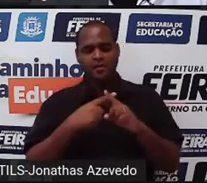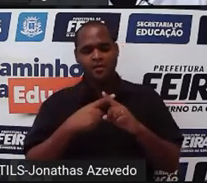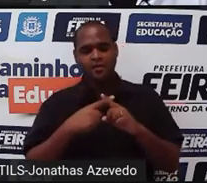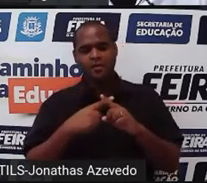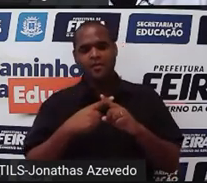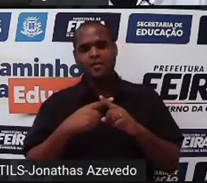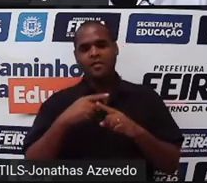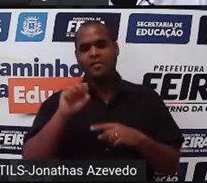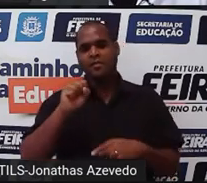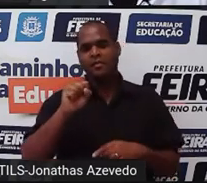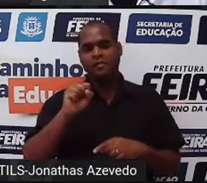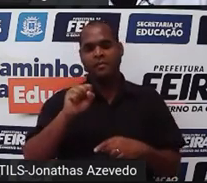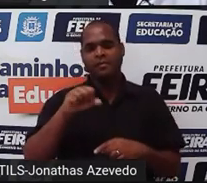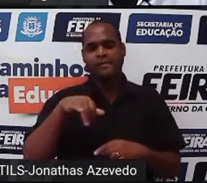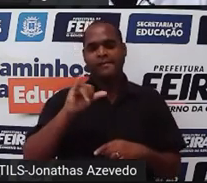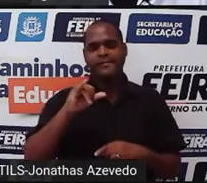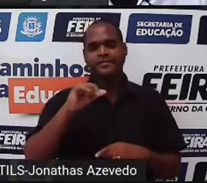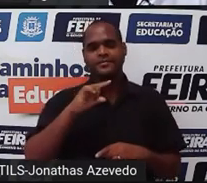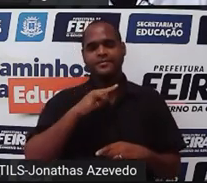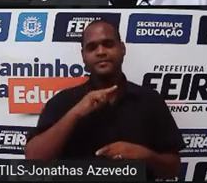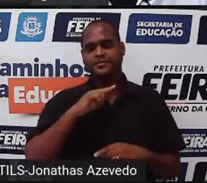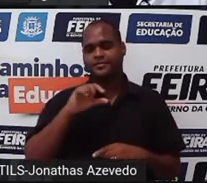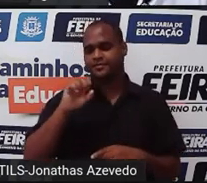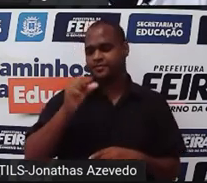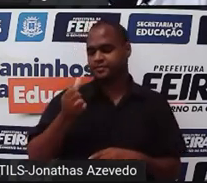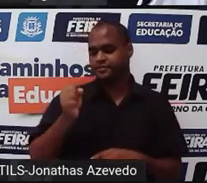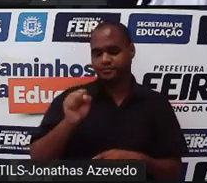8y igual a 68.